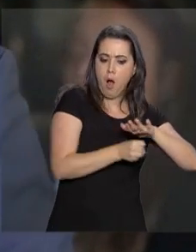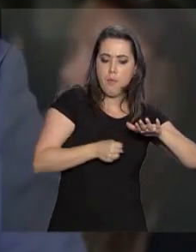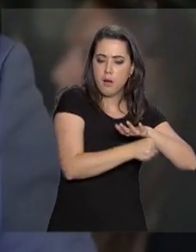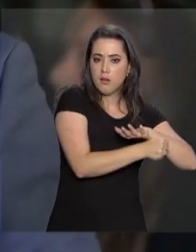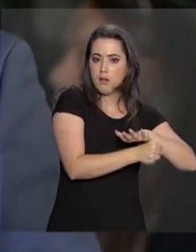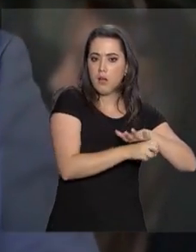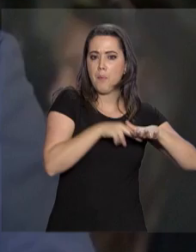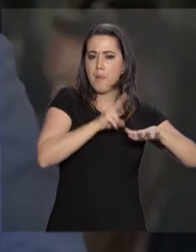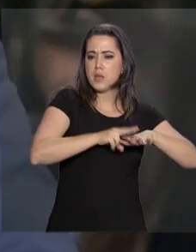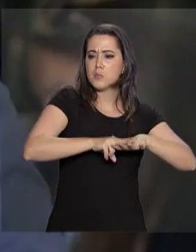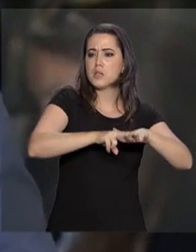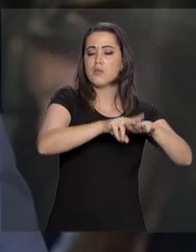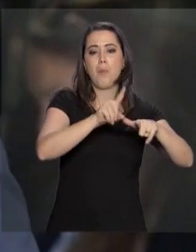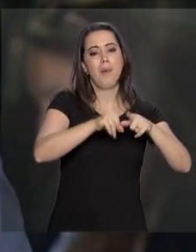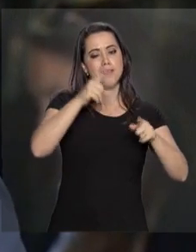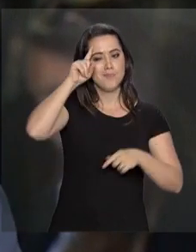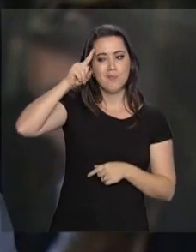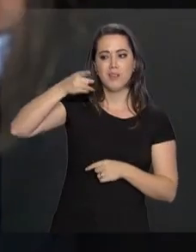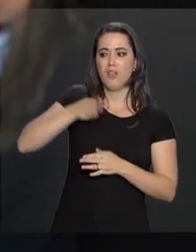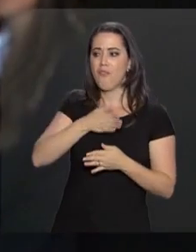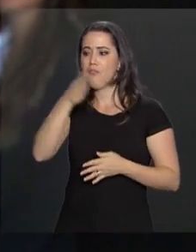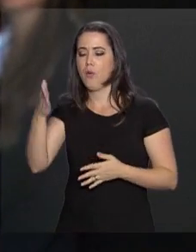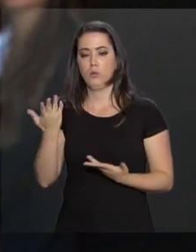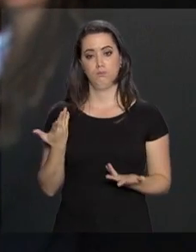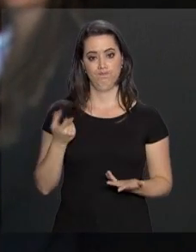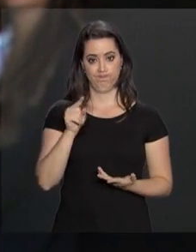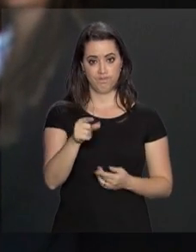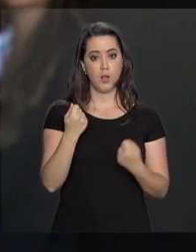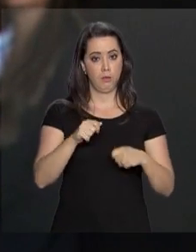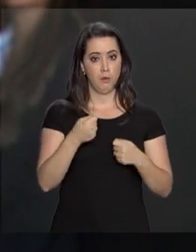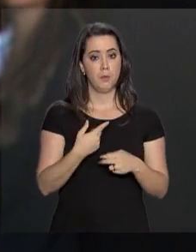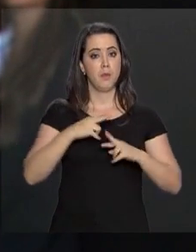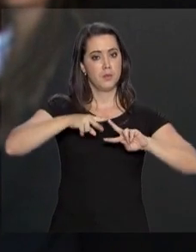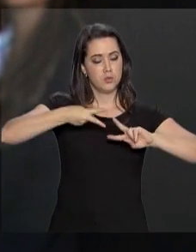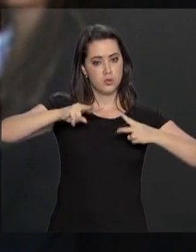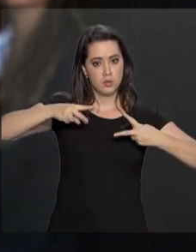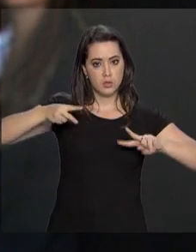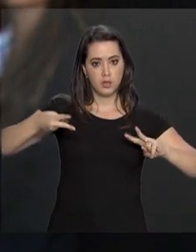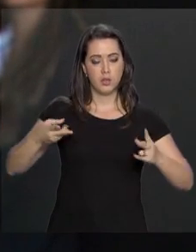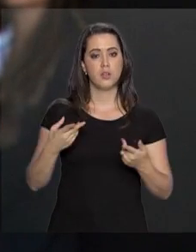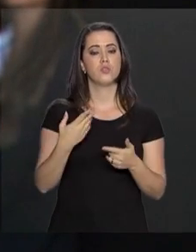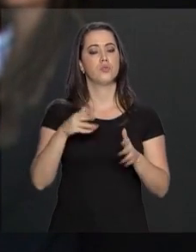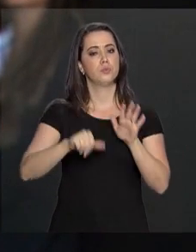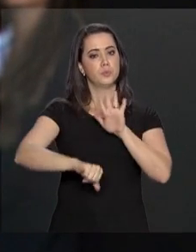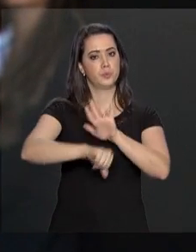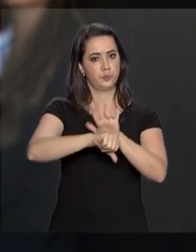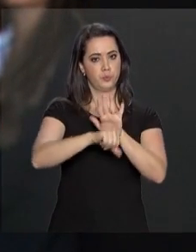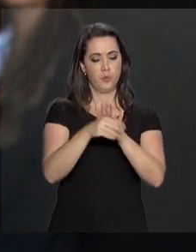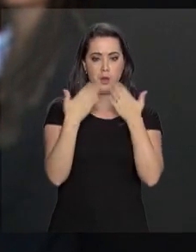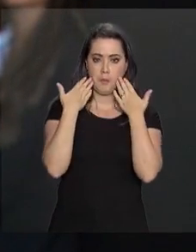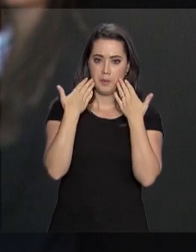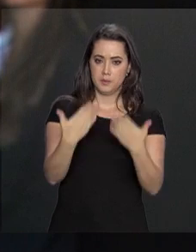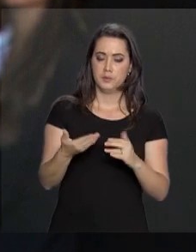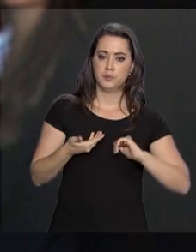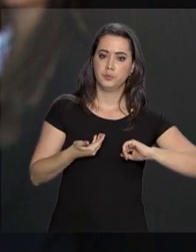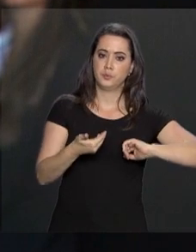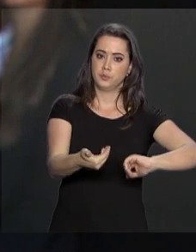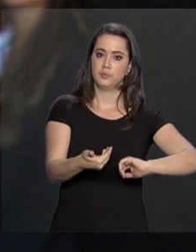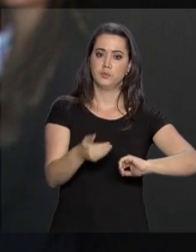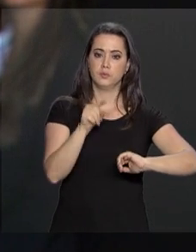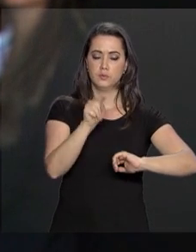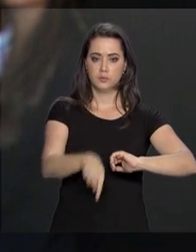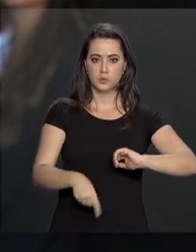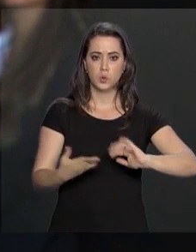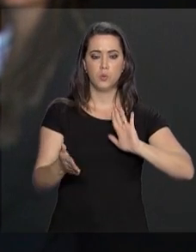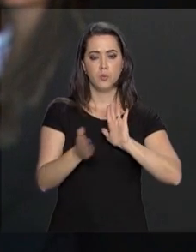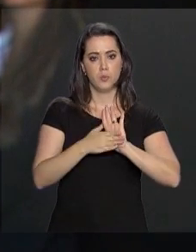genético com o perfil de todos os condenados por crimes dolosos no país. O ministro disse que vai apresentar ao Congresso Nacional